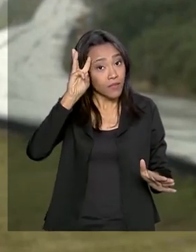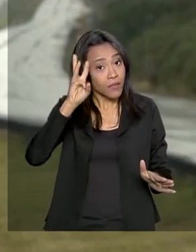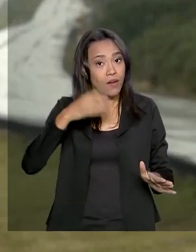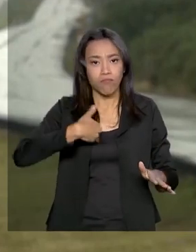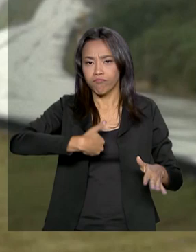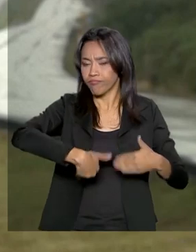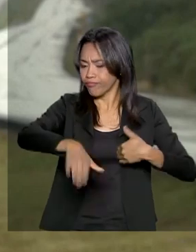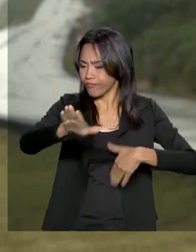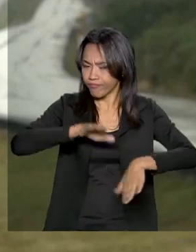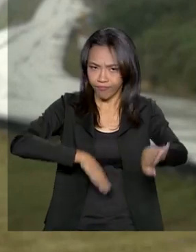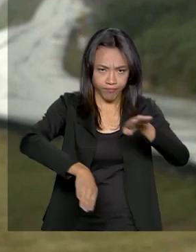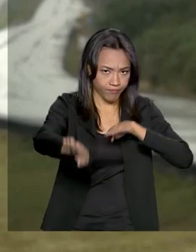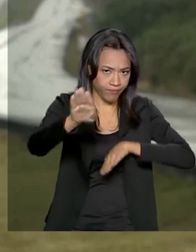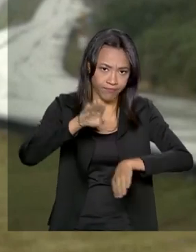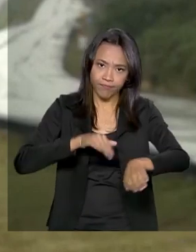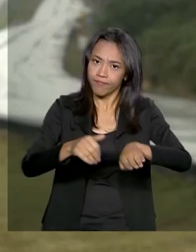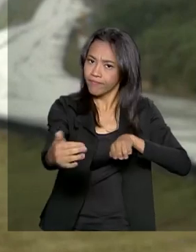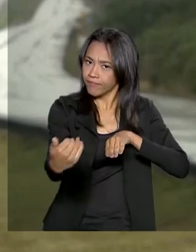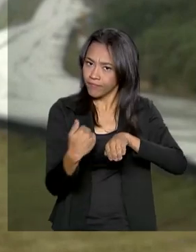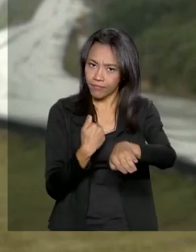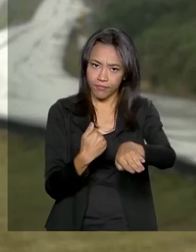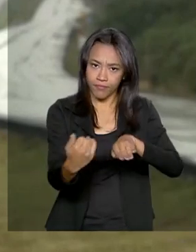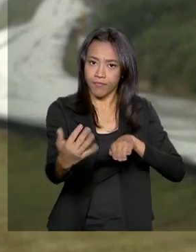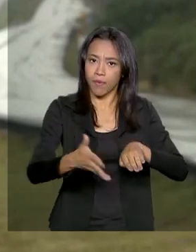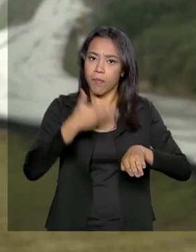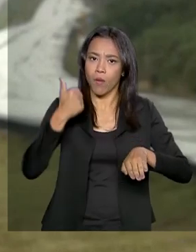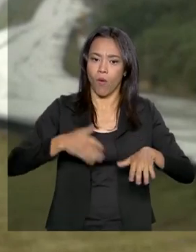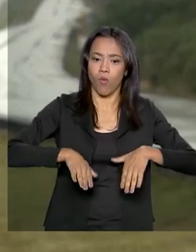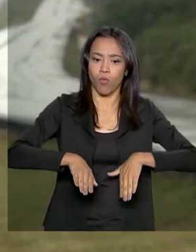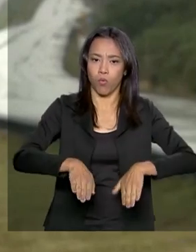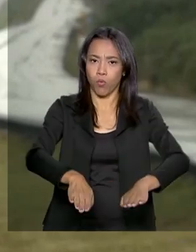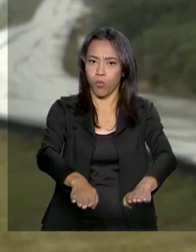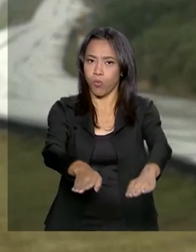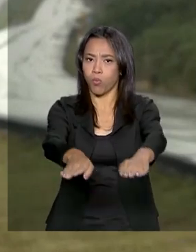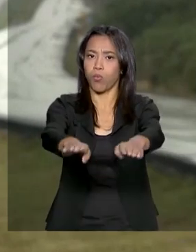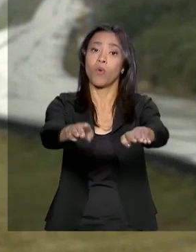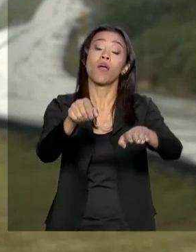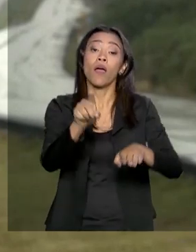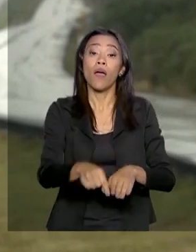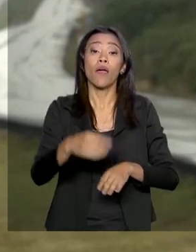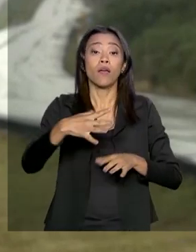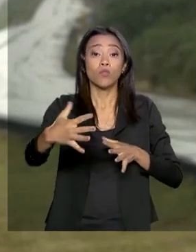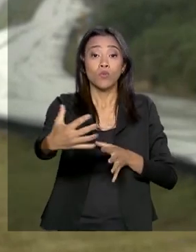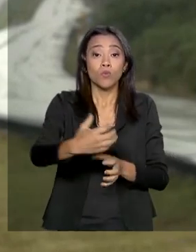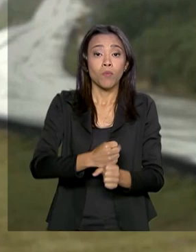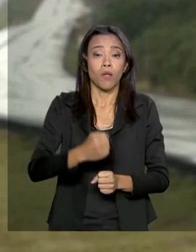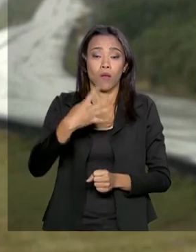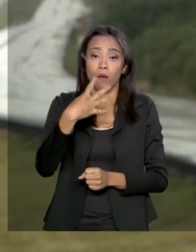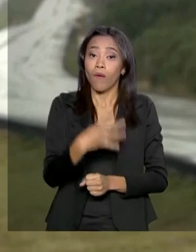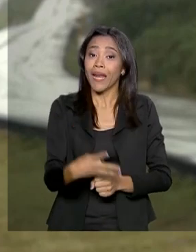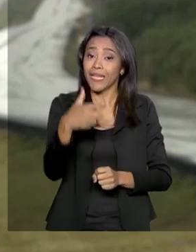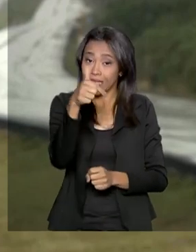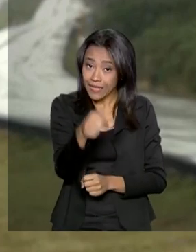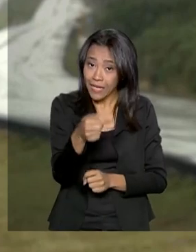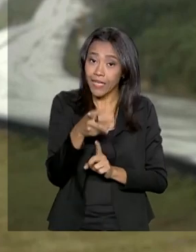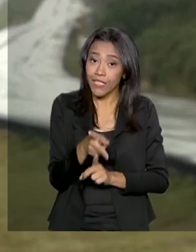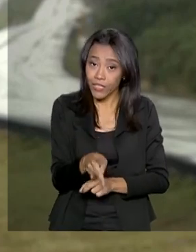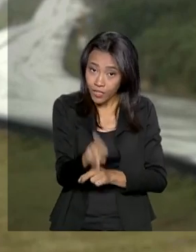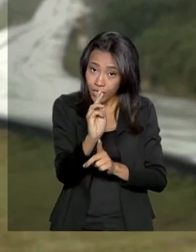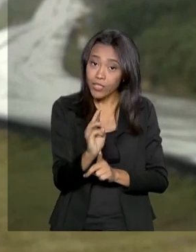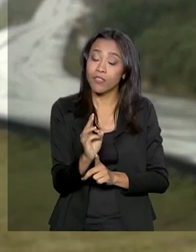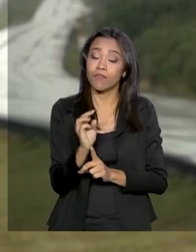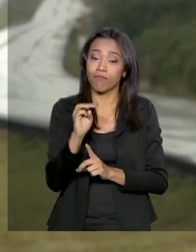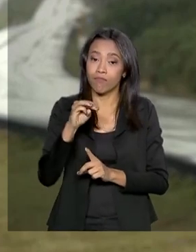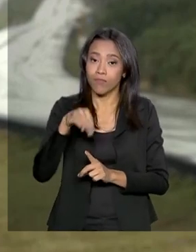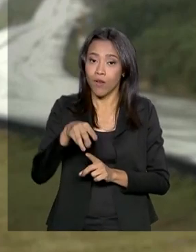Esse trecho, junto de outros dois da rodovia, formam os 47 quilômetros já duplicados da BR